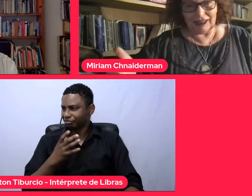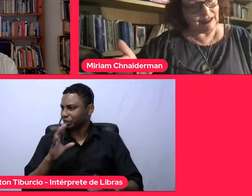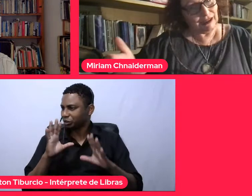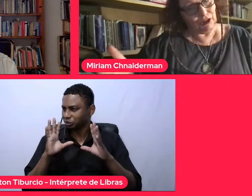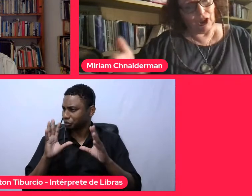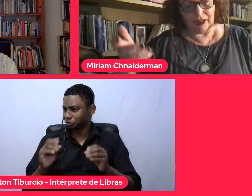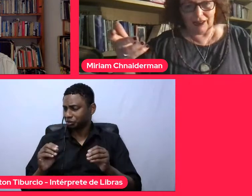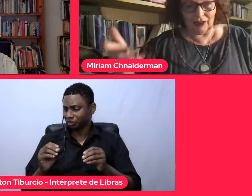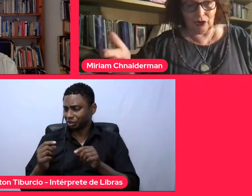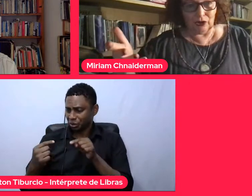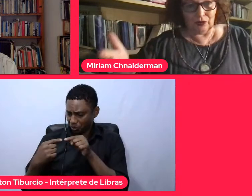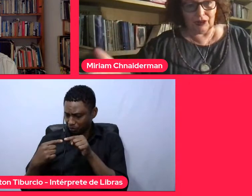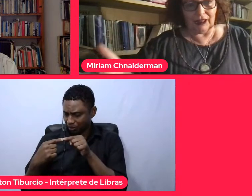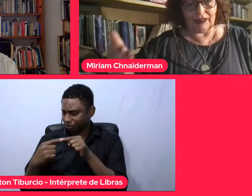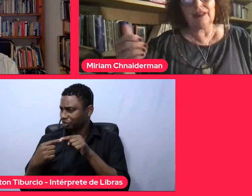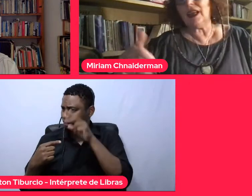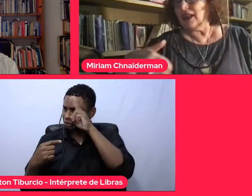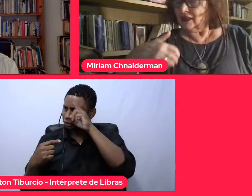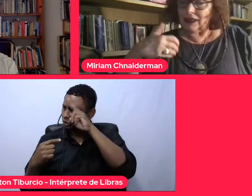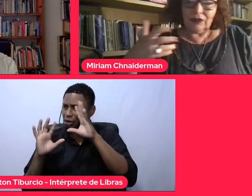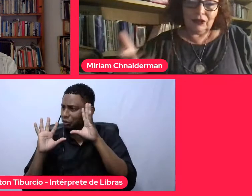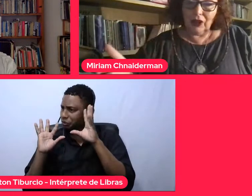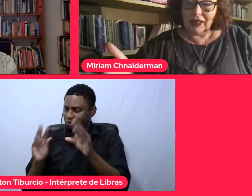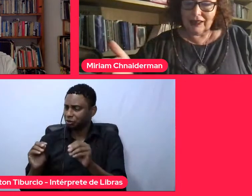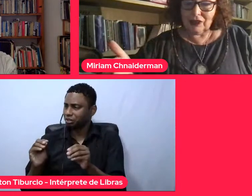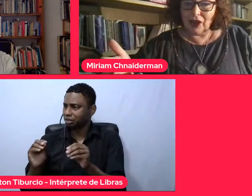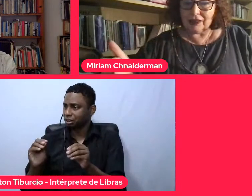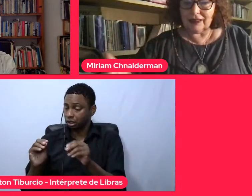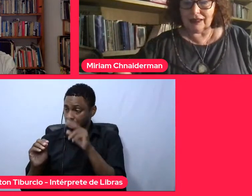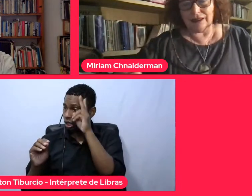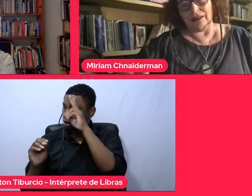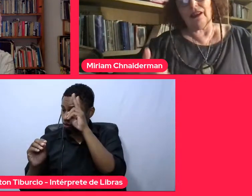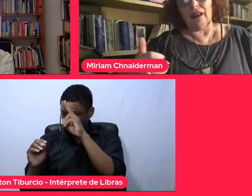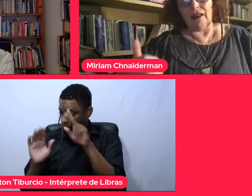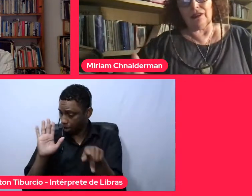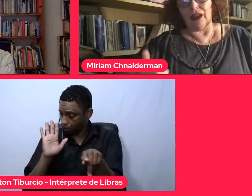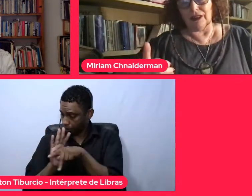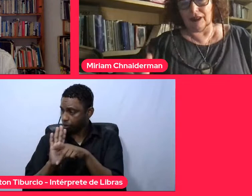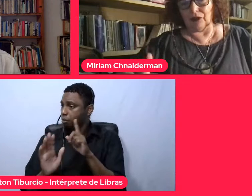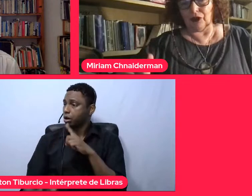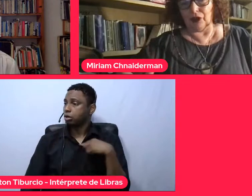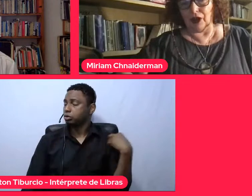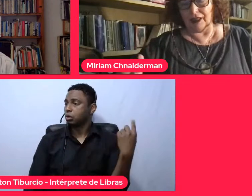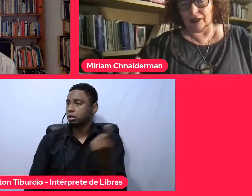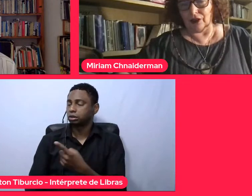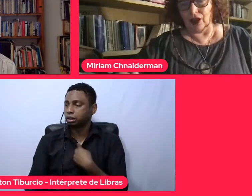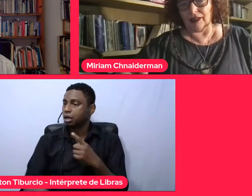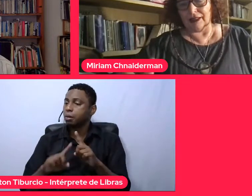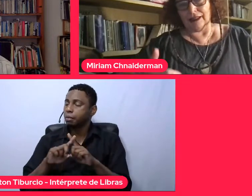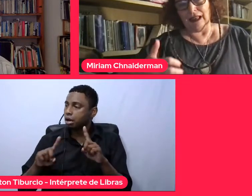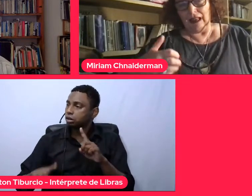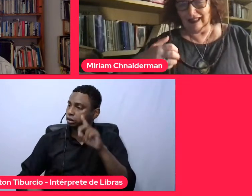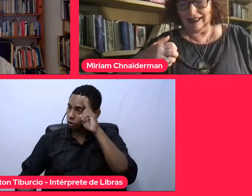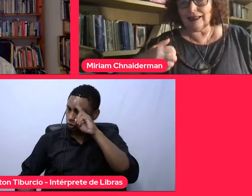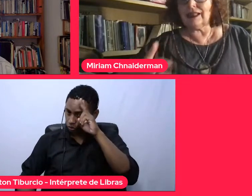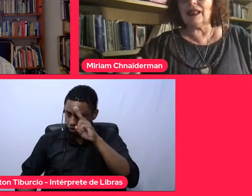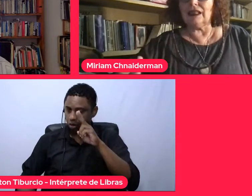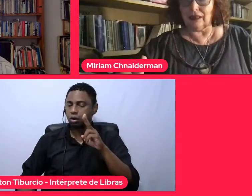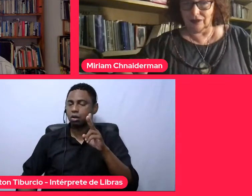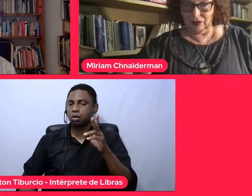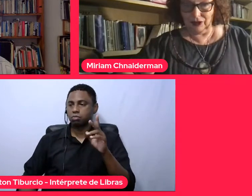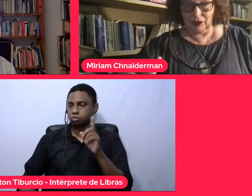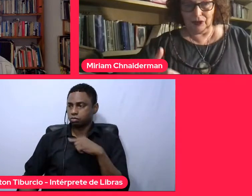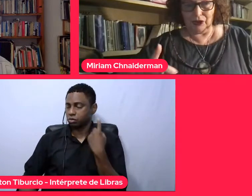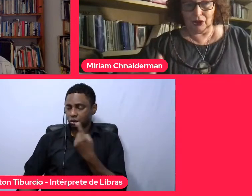histórias, as histórias de todos eles são histórias nossas, só que são histórias nossas que